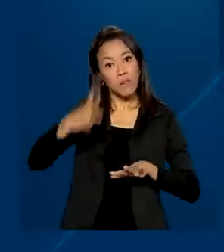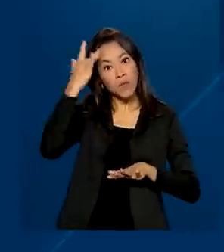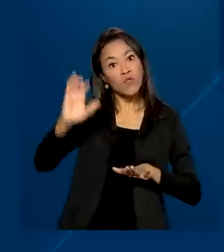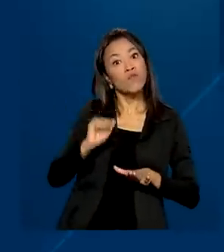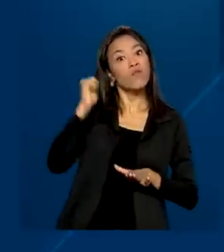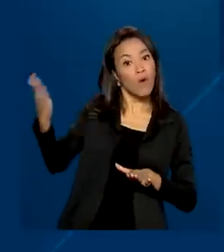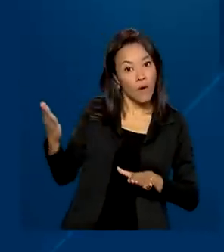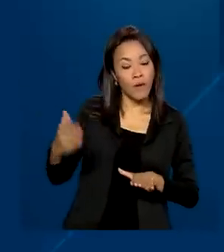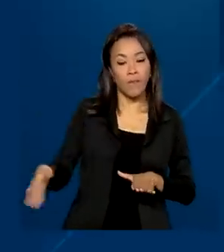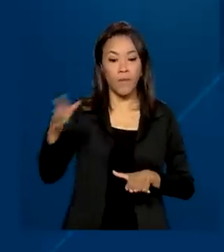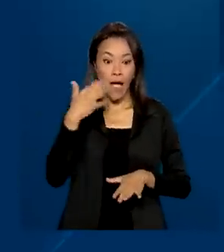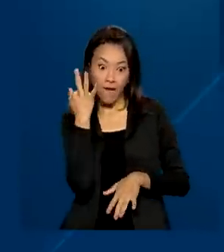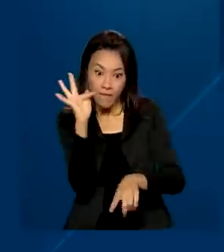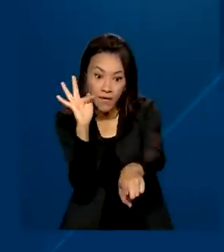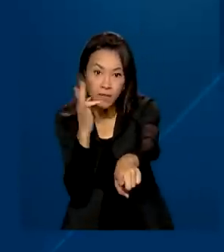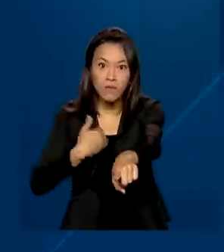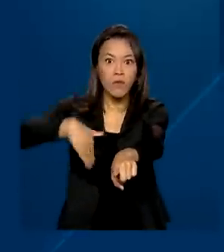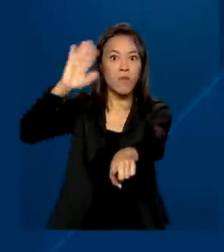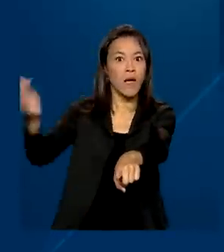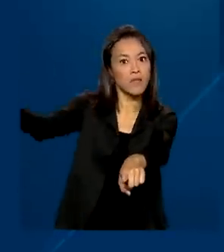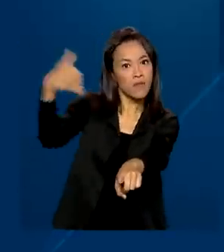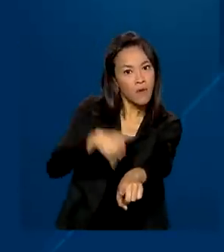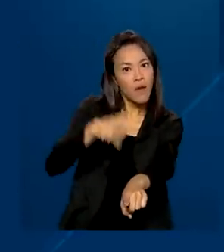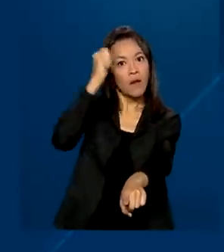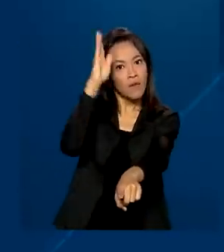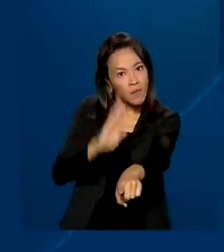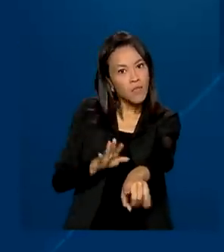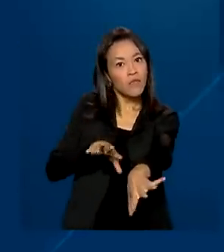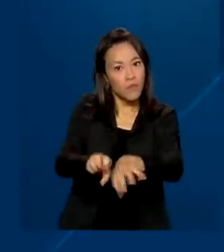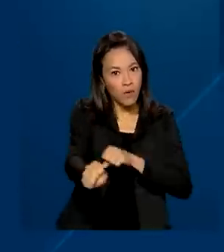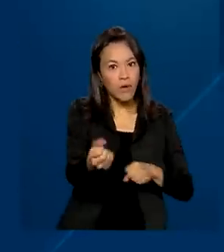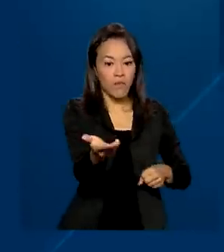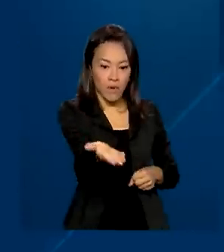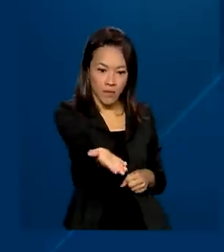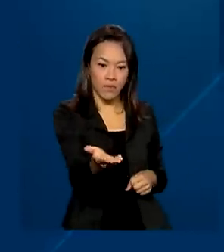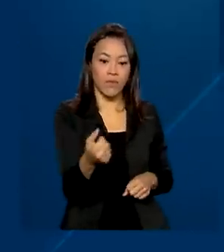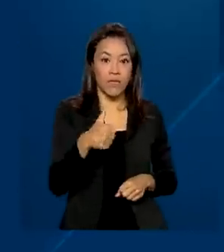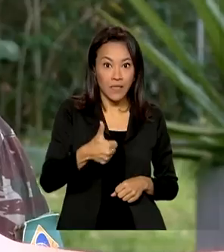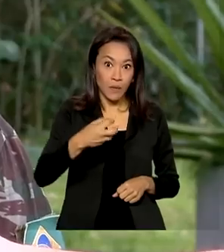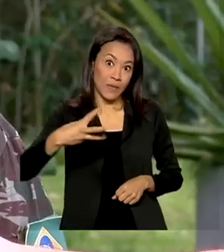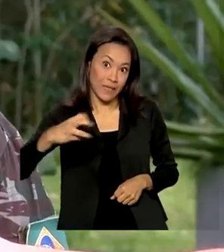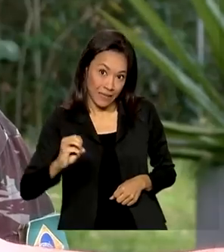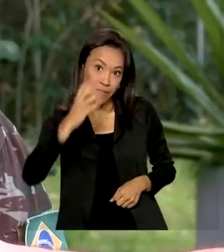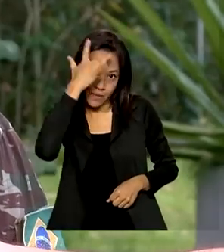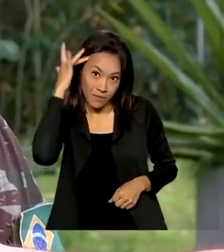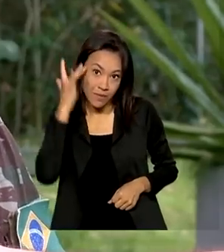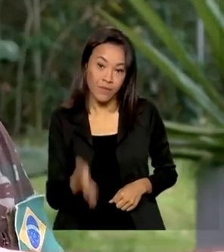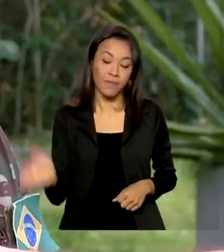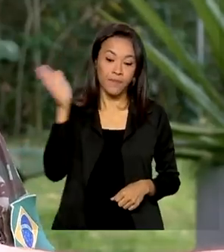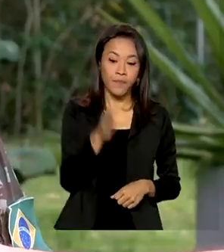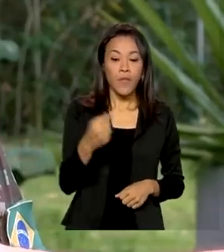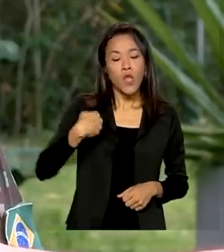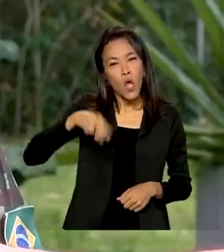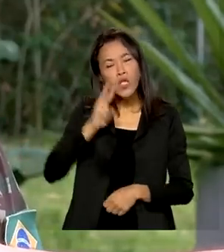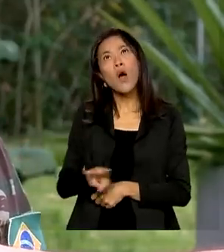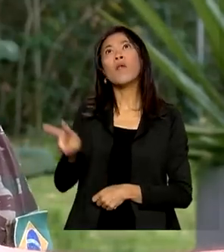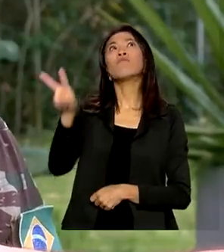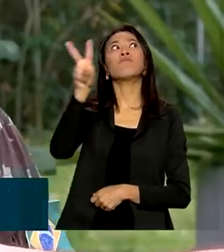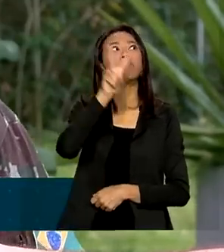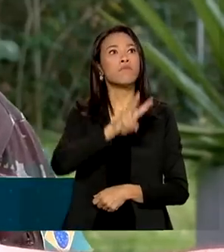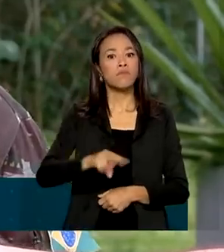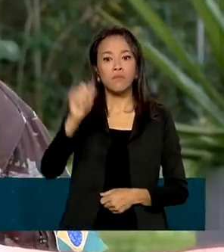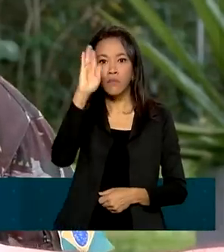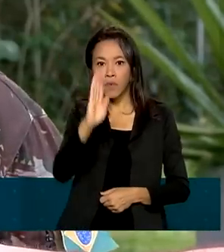A França foi o país com mais guerreiros de selva formados pelos FIGs, 130. Quando a gente olha para o nosso território, a gente percebe que